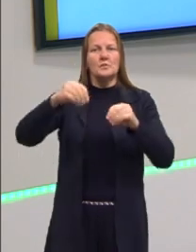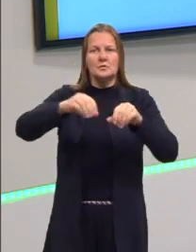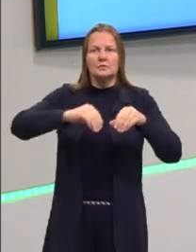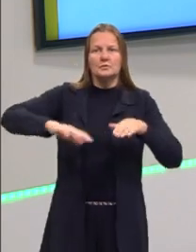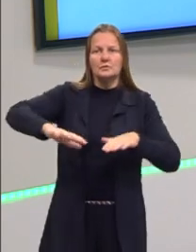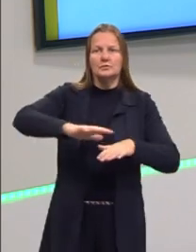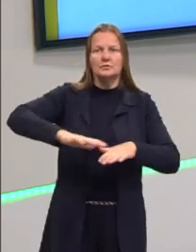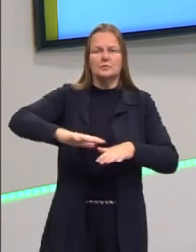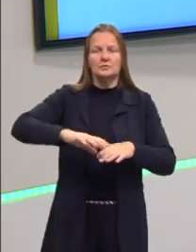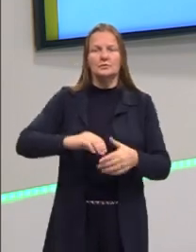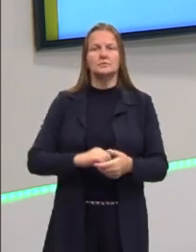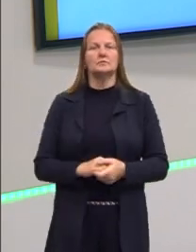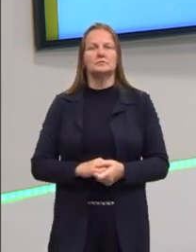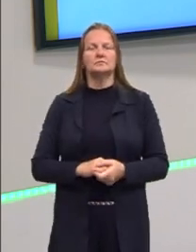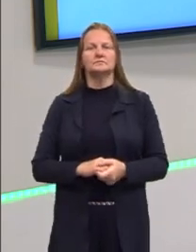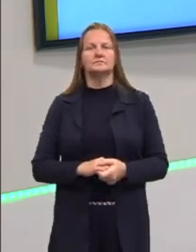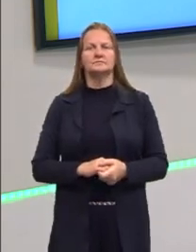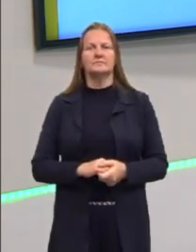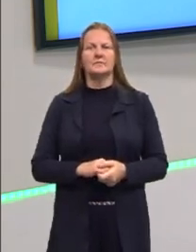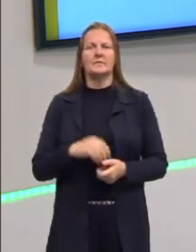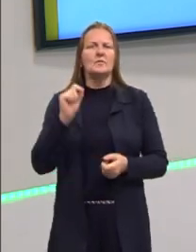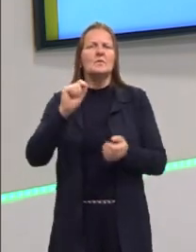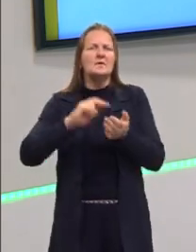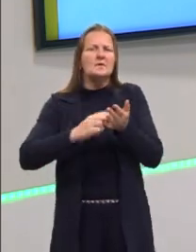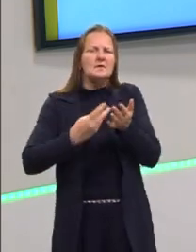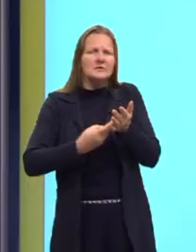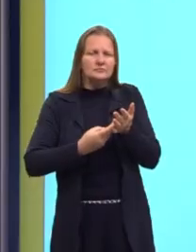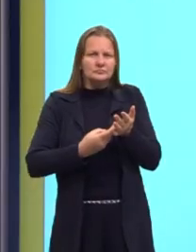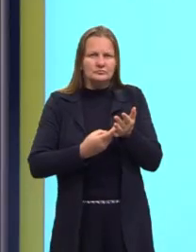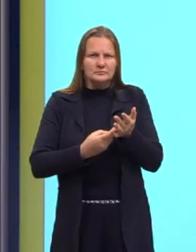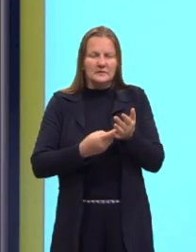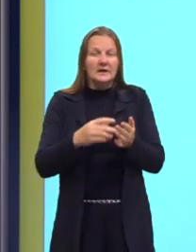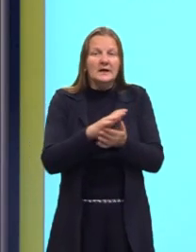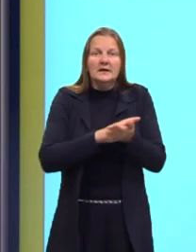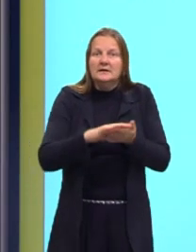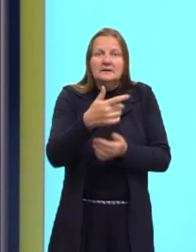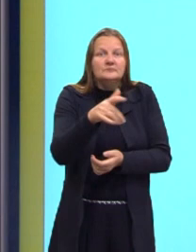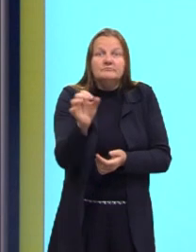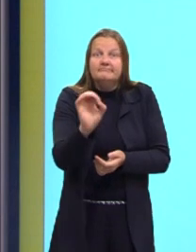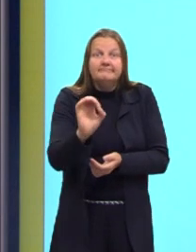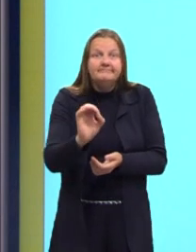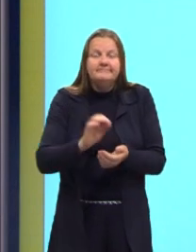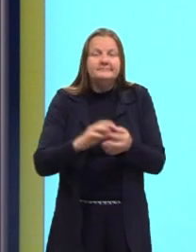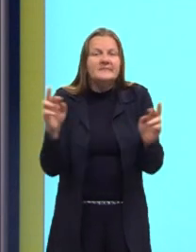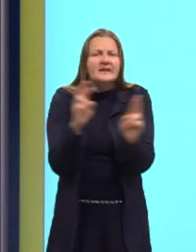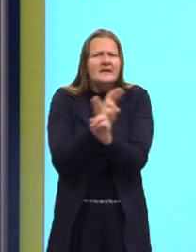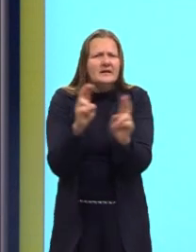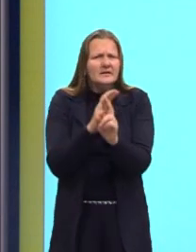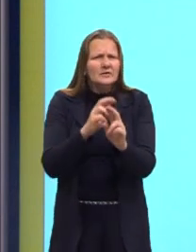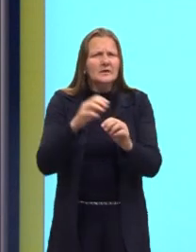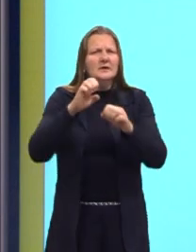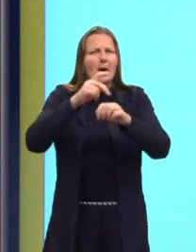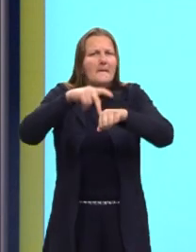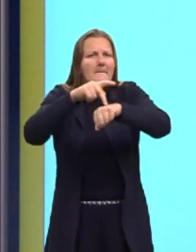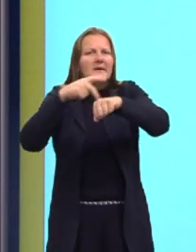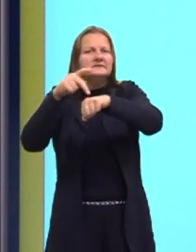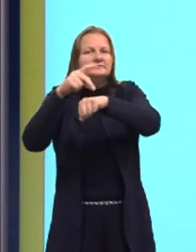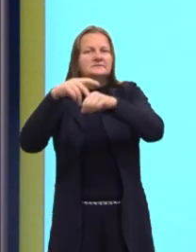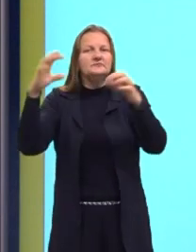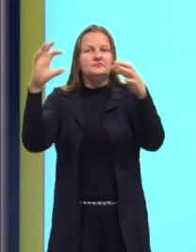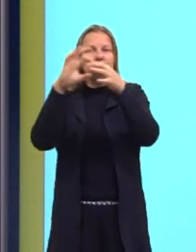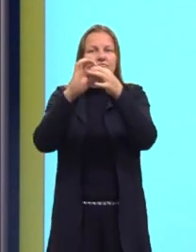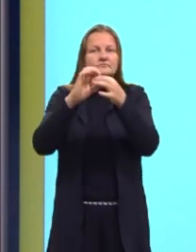E com poucas compensações. Isso quer dizer, não teria grandes relações aí para receber